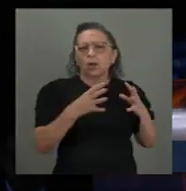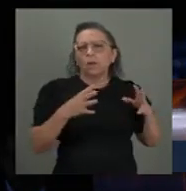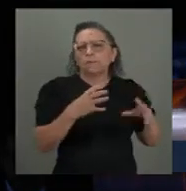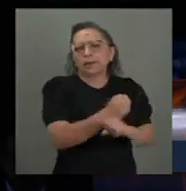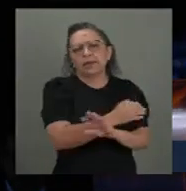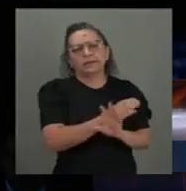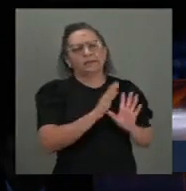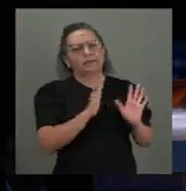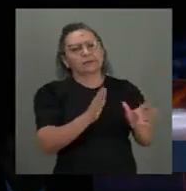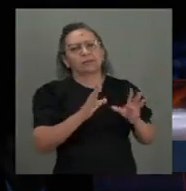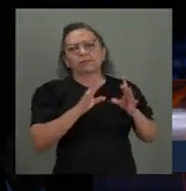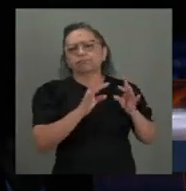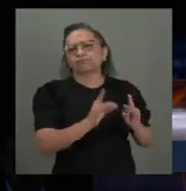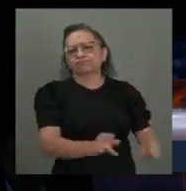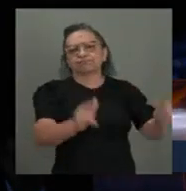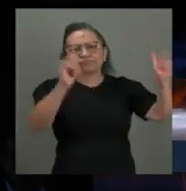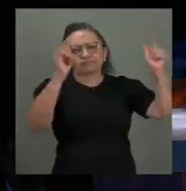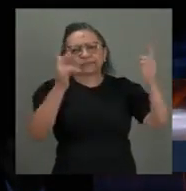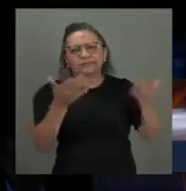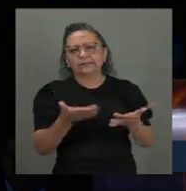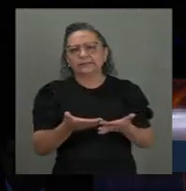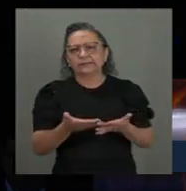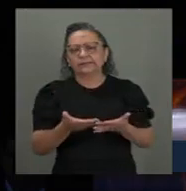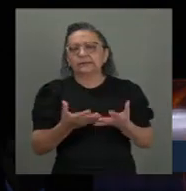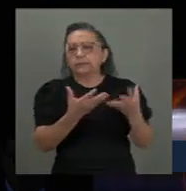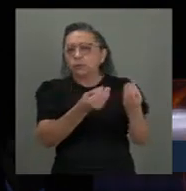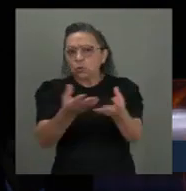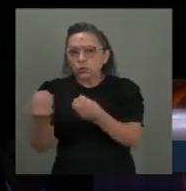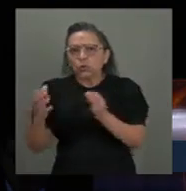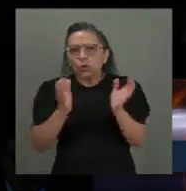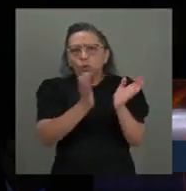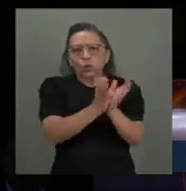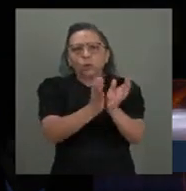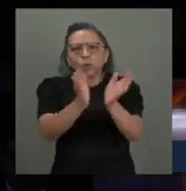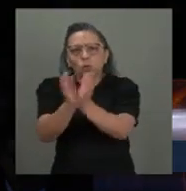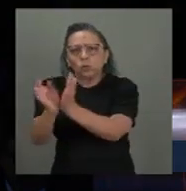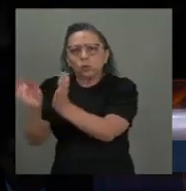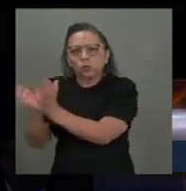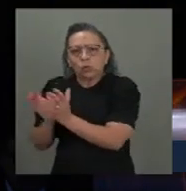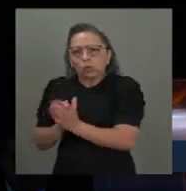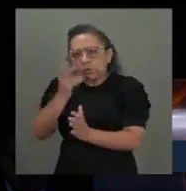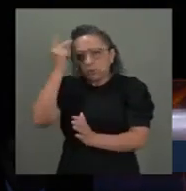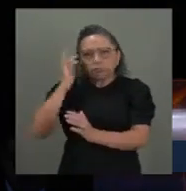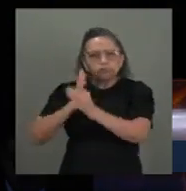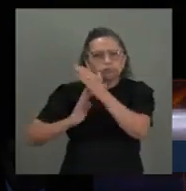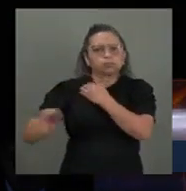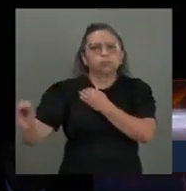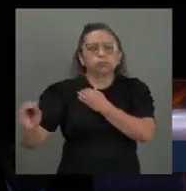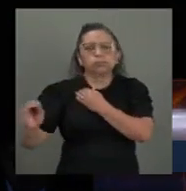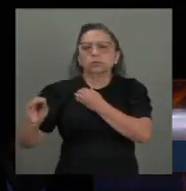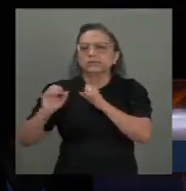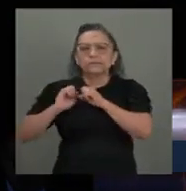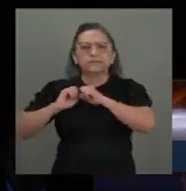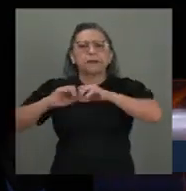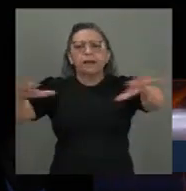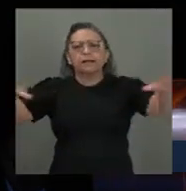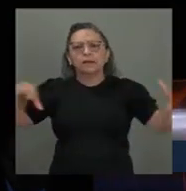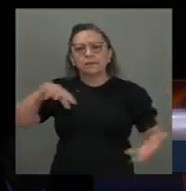são devastadas, grandes grupos de refugiados surgem no mundo todo,